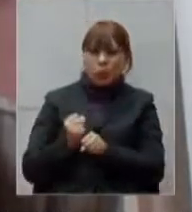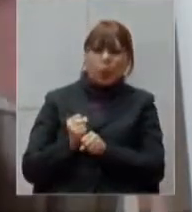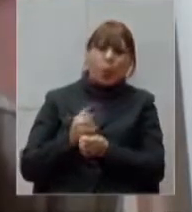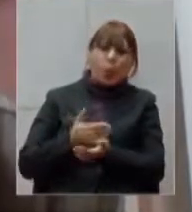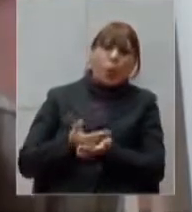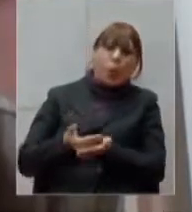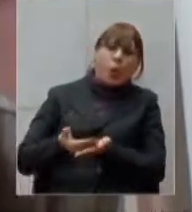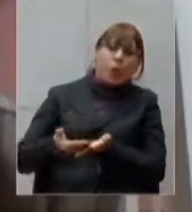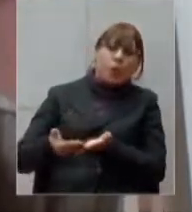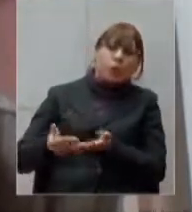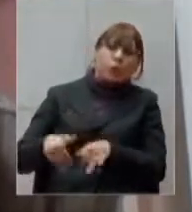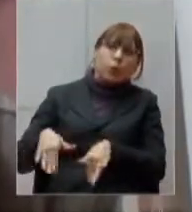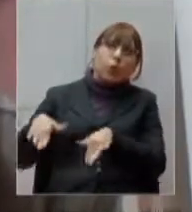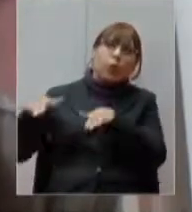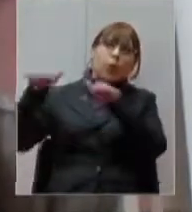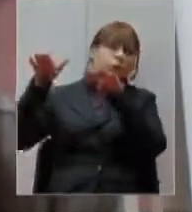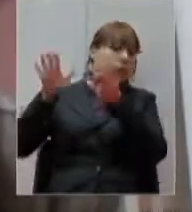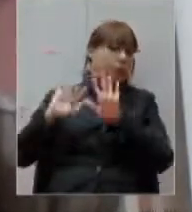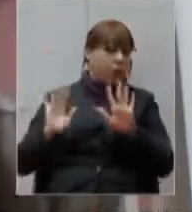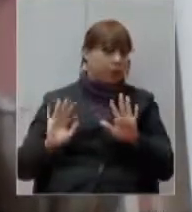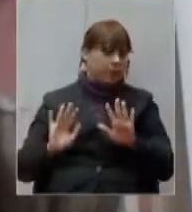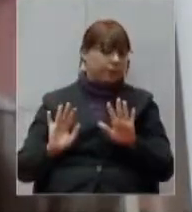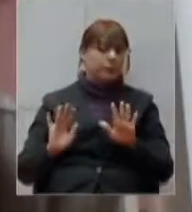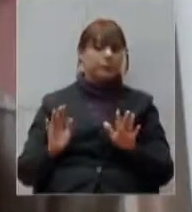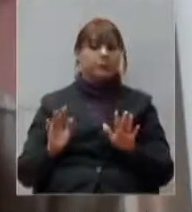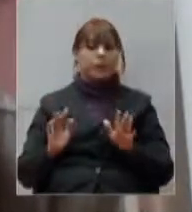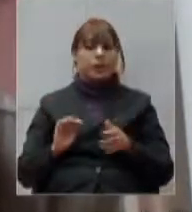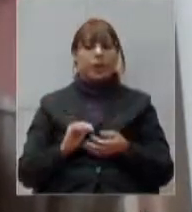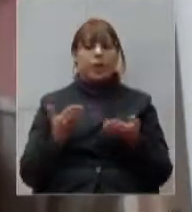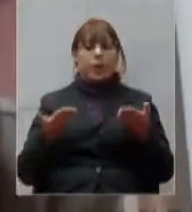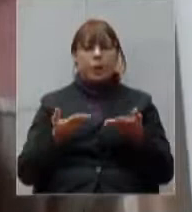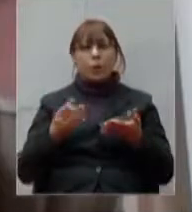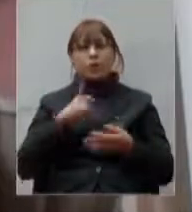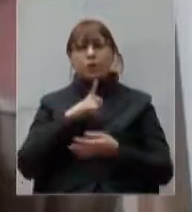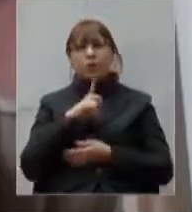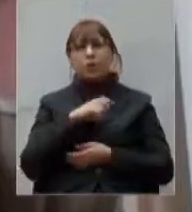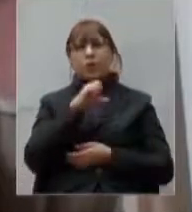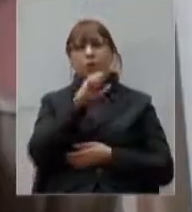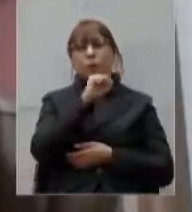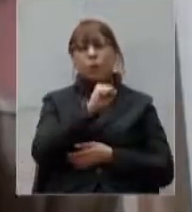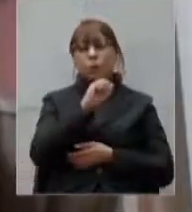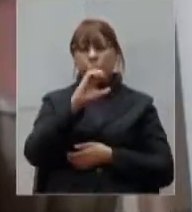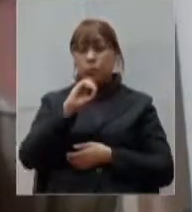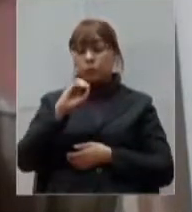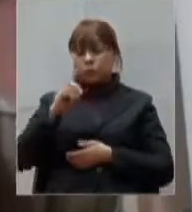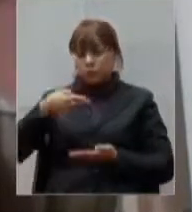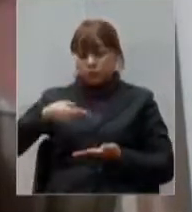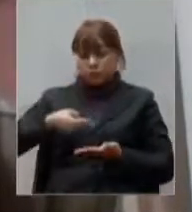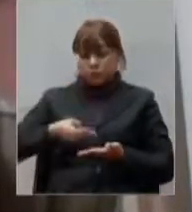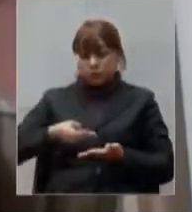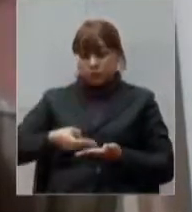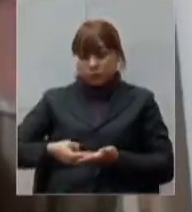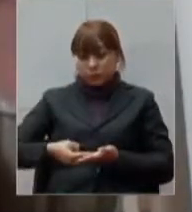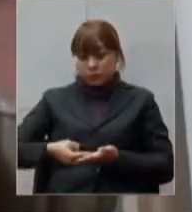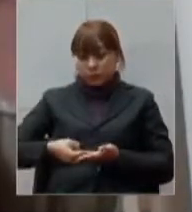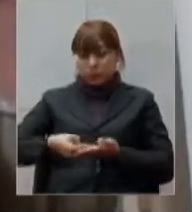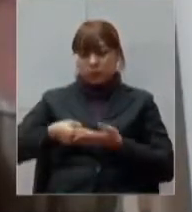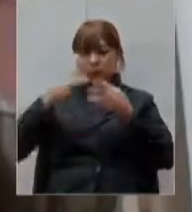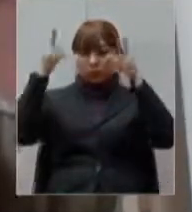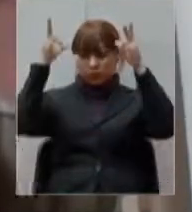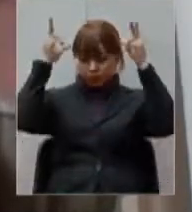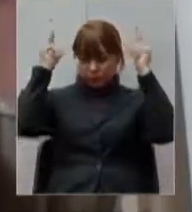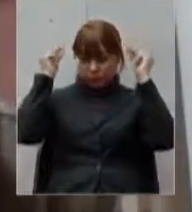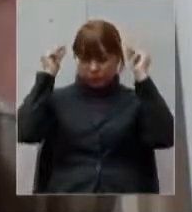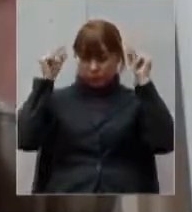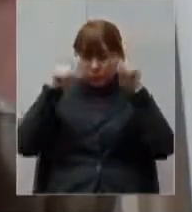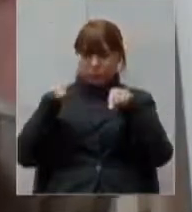hospital de campanha nós temos hoje 800 leitos de enfermaria livres na cidade de Juiz